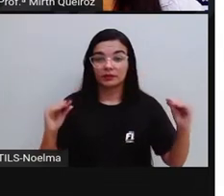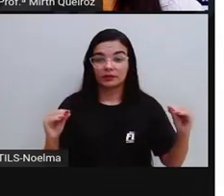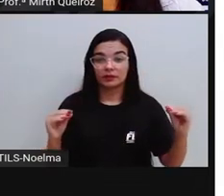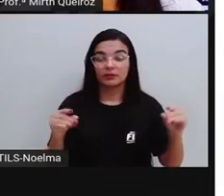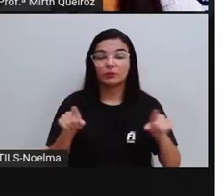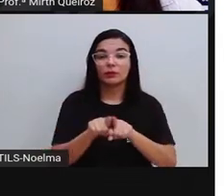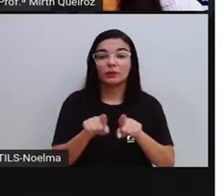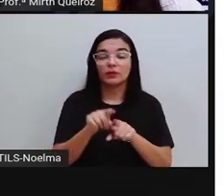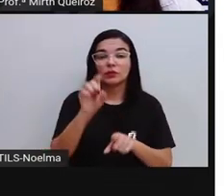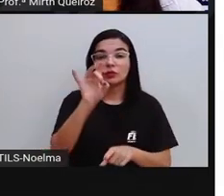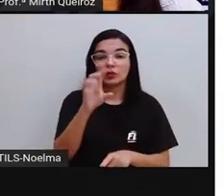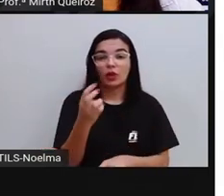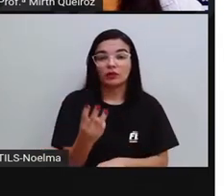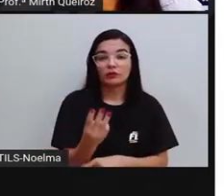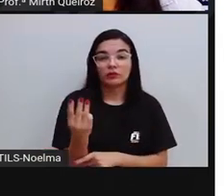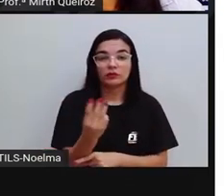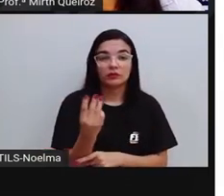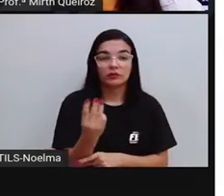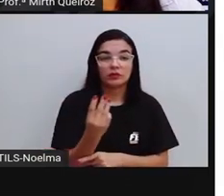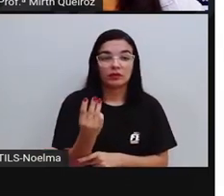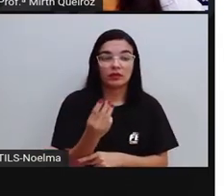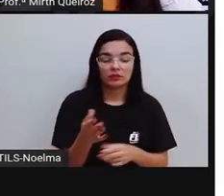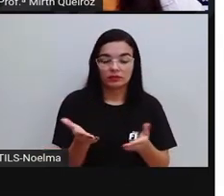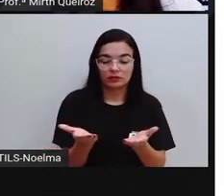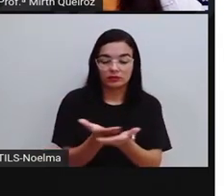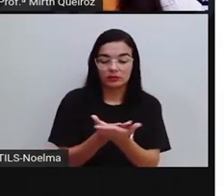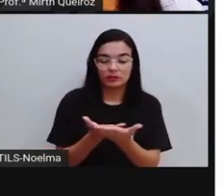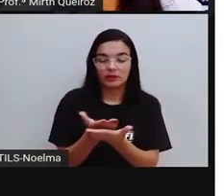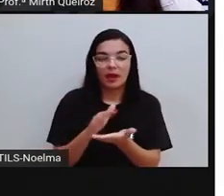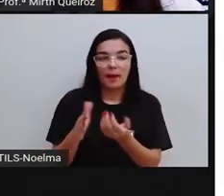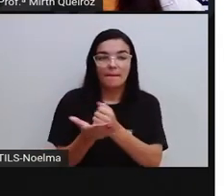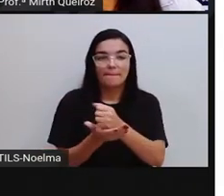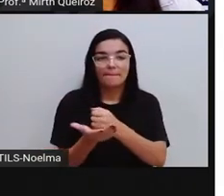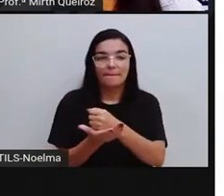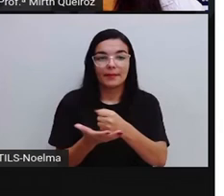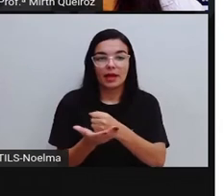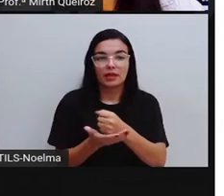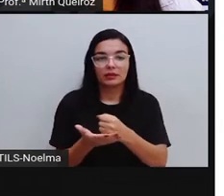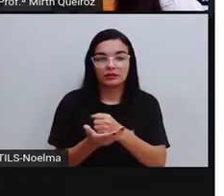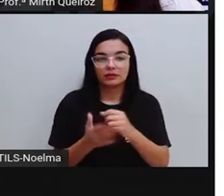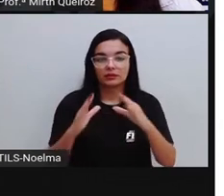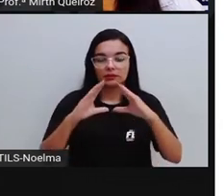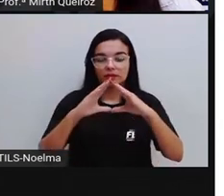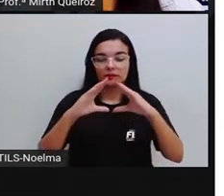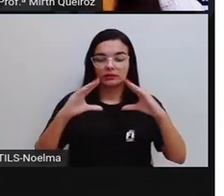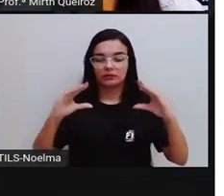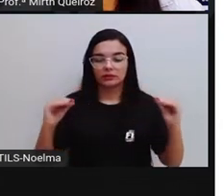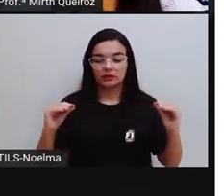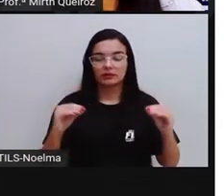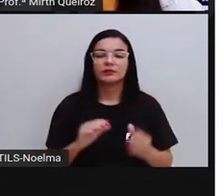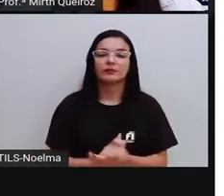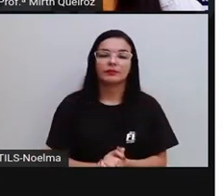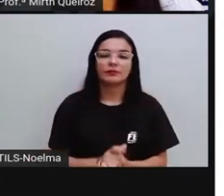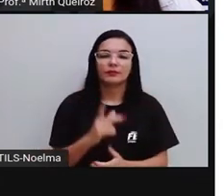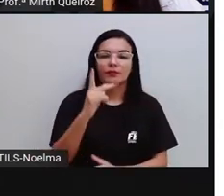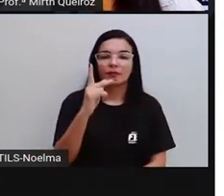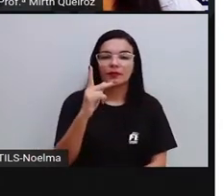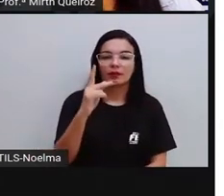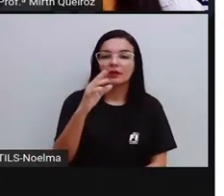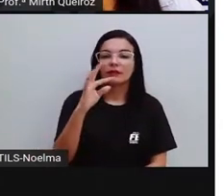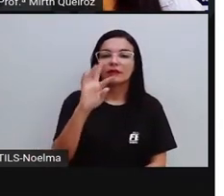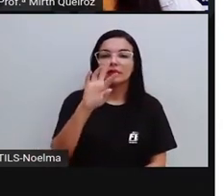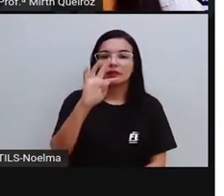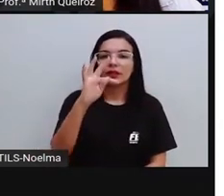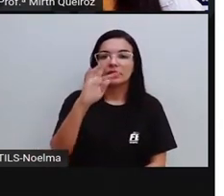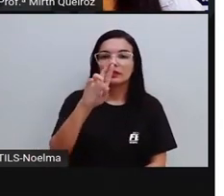triangular, como eu disse pra vocês, pirâmides vão ser formadas por triângulos, agora a base é que pode